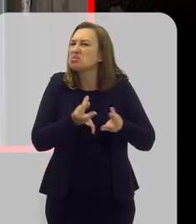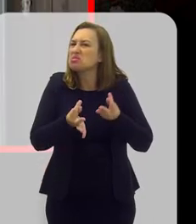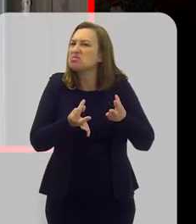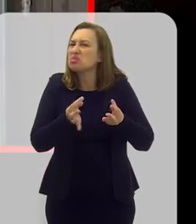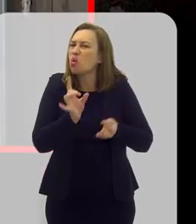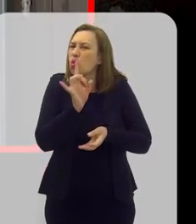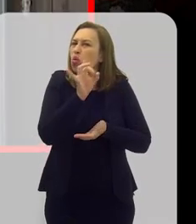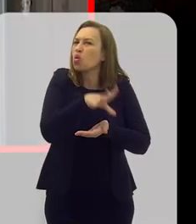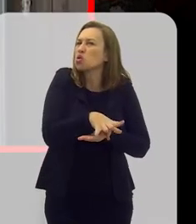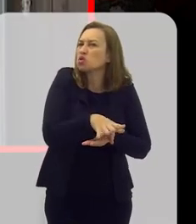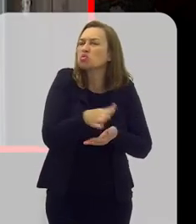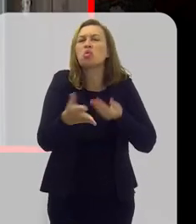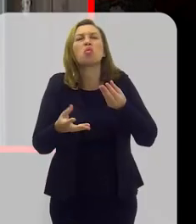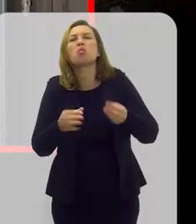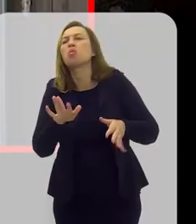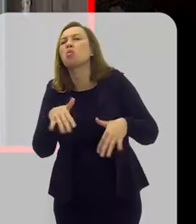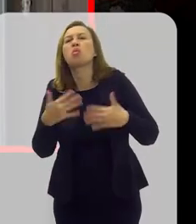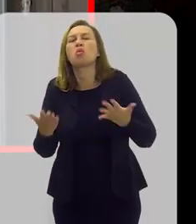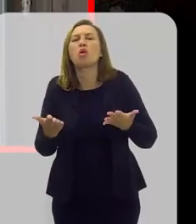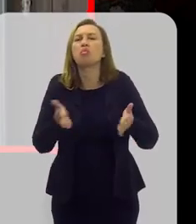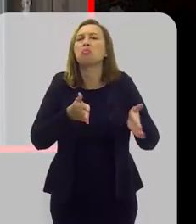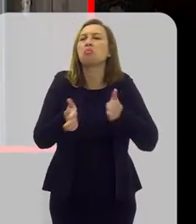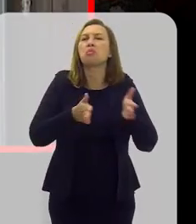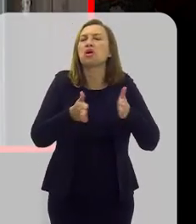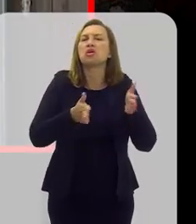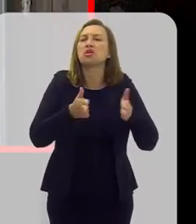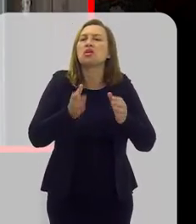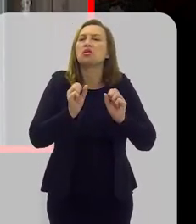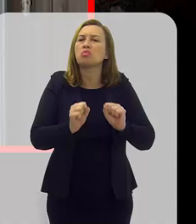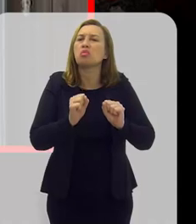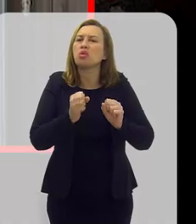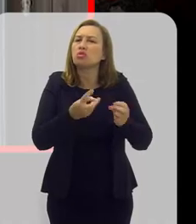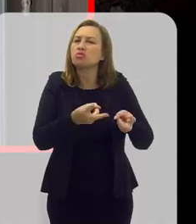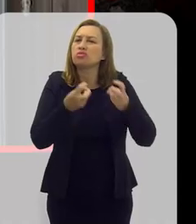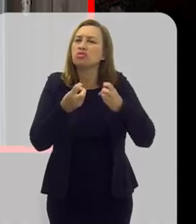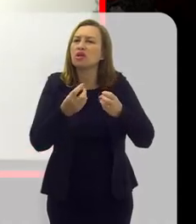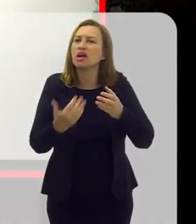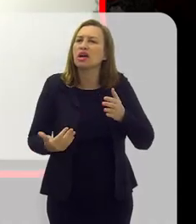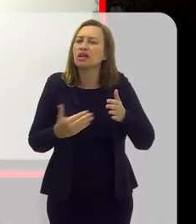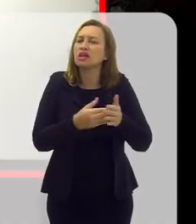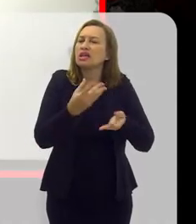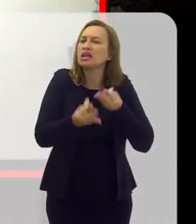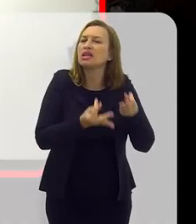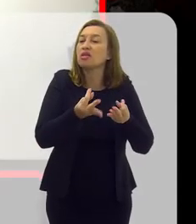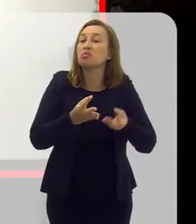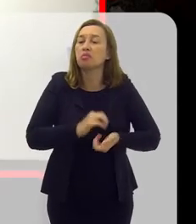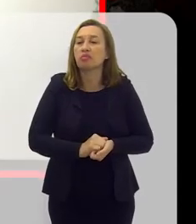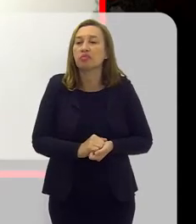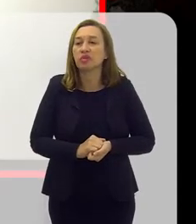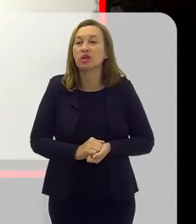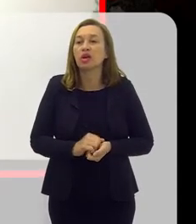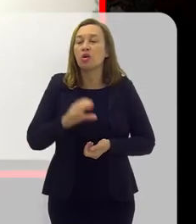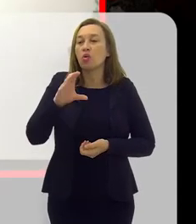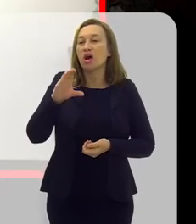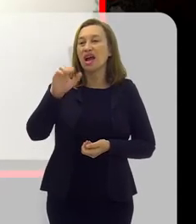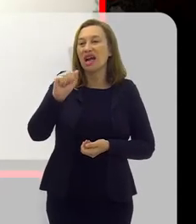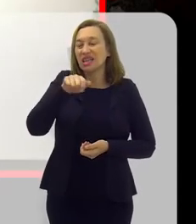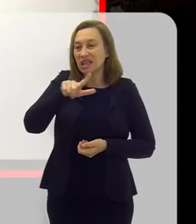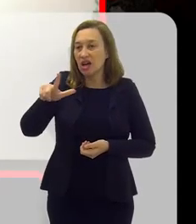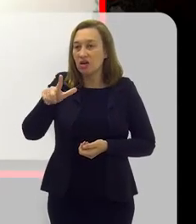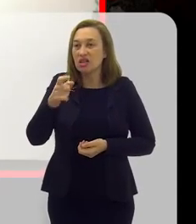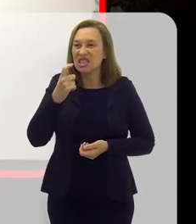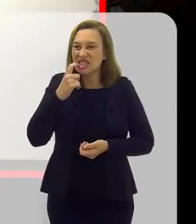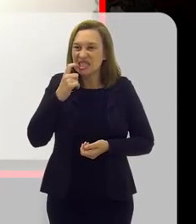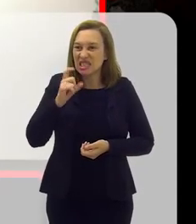vamos dizer assim, é o último tratamento? Qual que é esse período que você pode identificar até você ir tratar? É, é que o canal